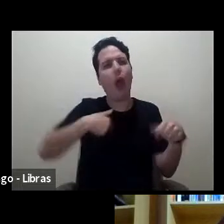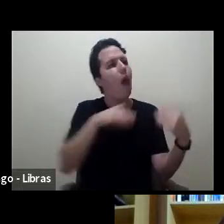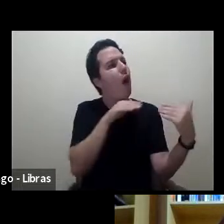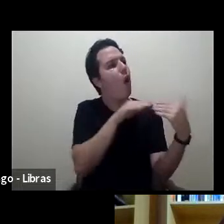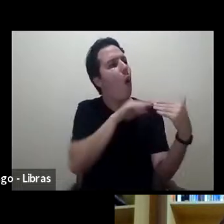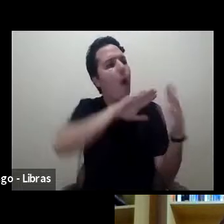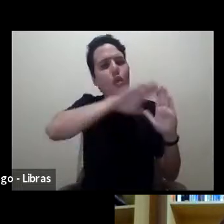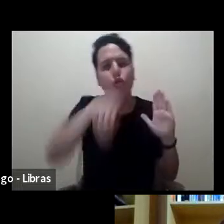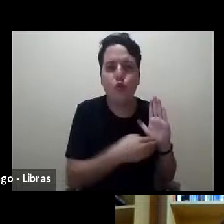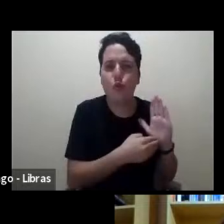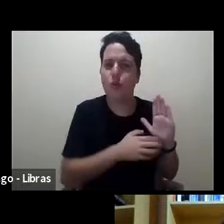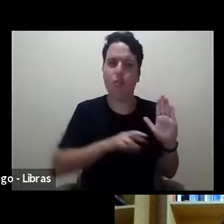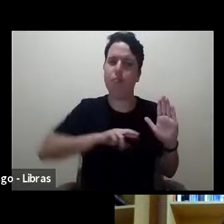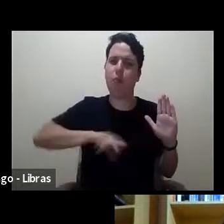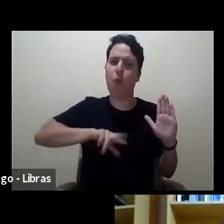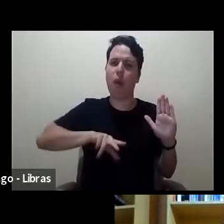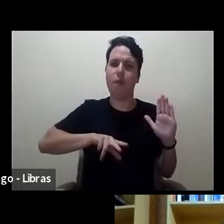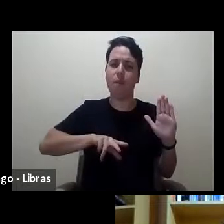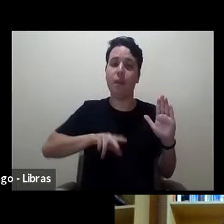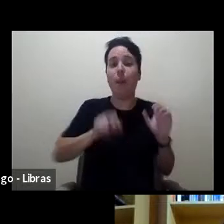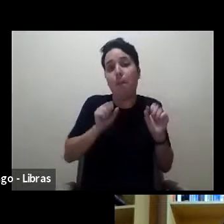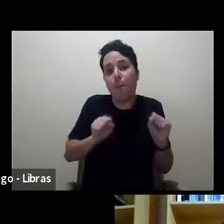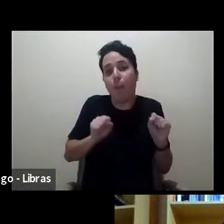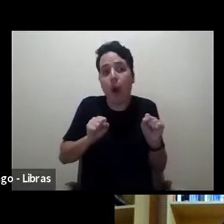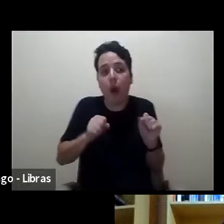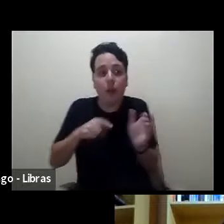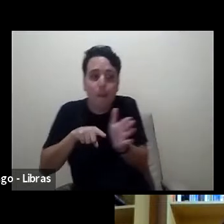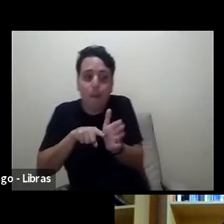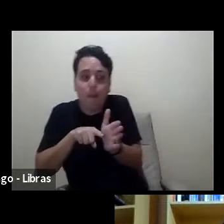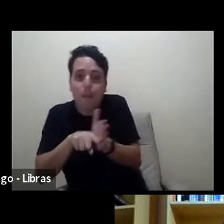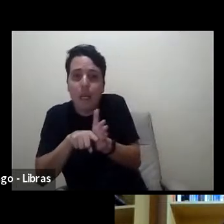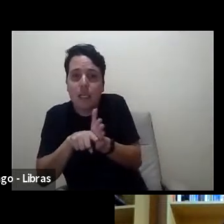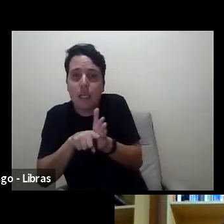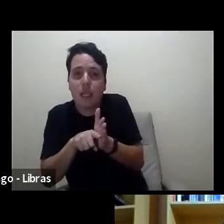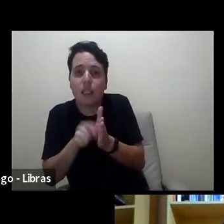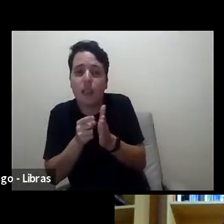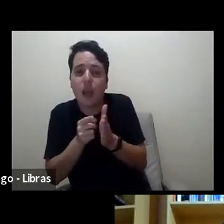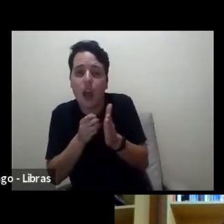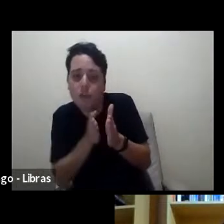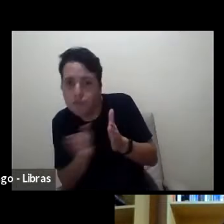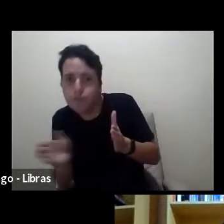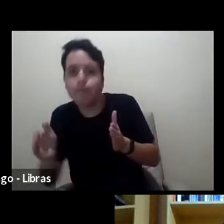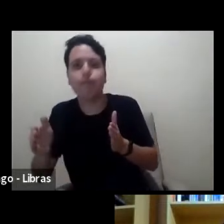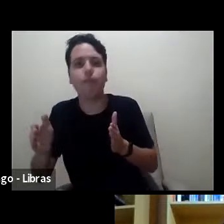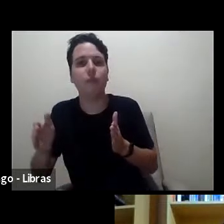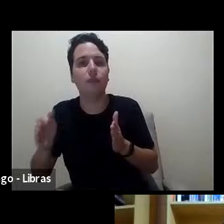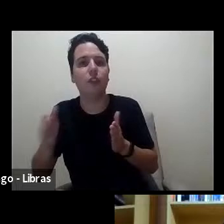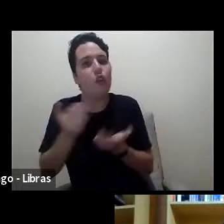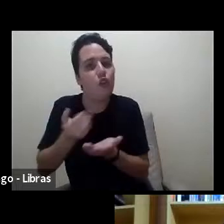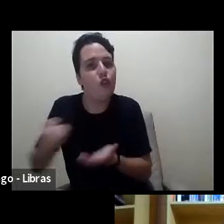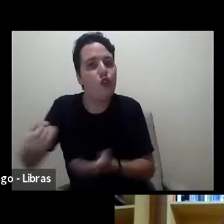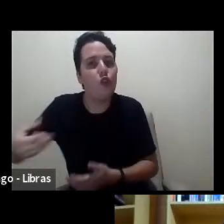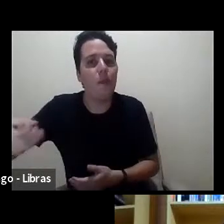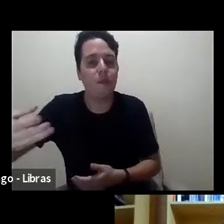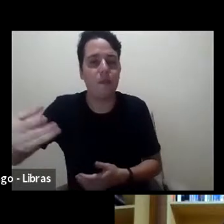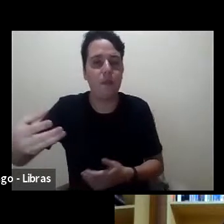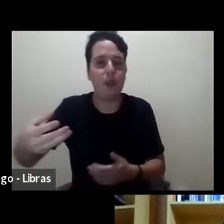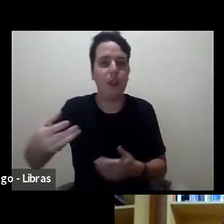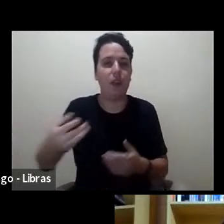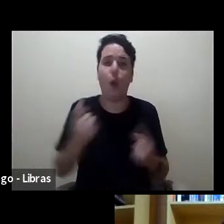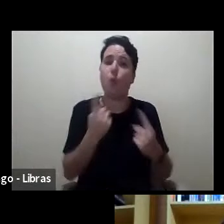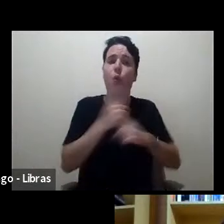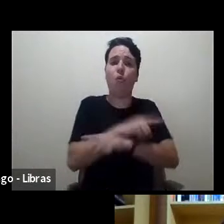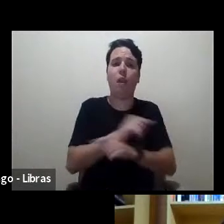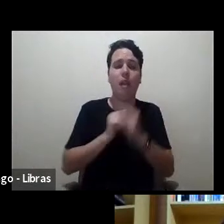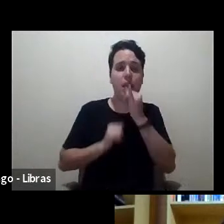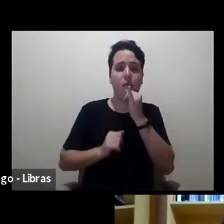puxar novas pesquisas. Exatamente, pelo contrário, as boas resenhas que eu já li na